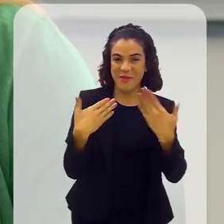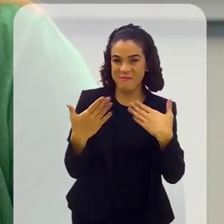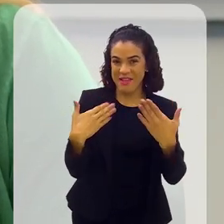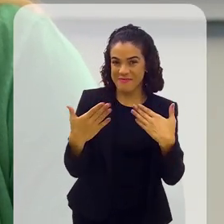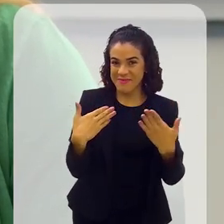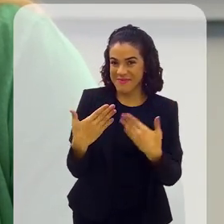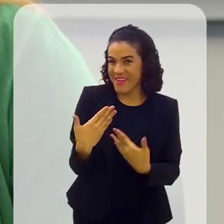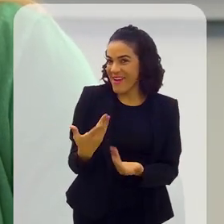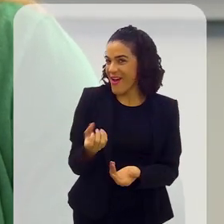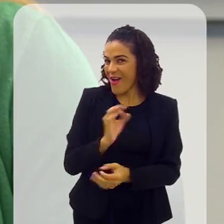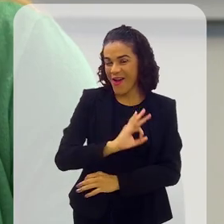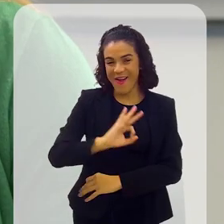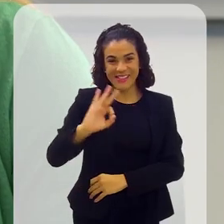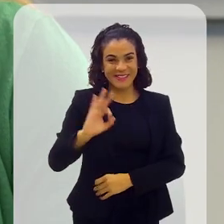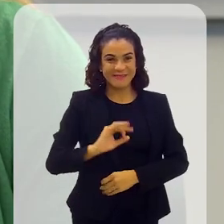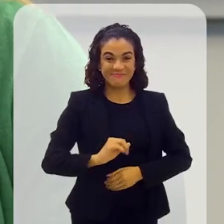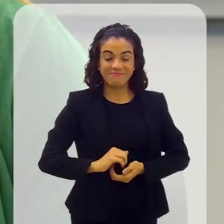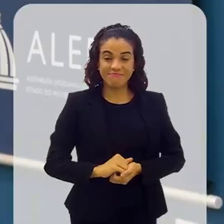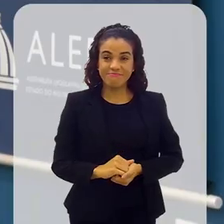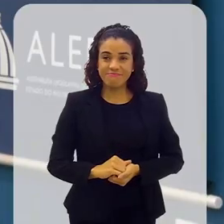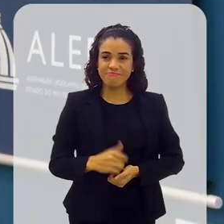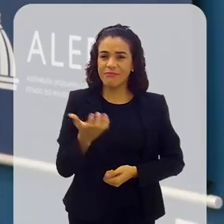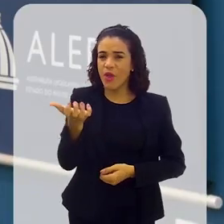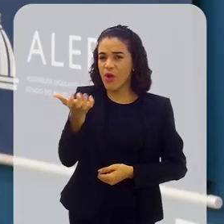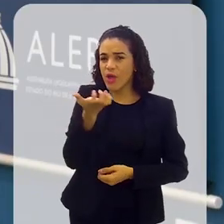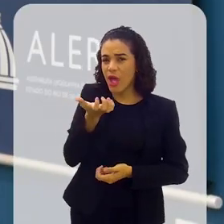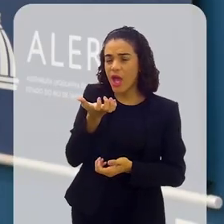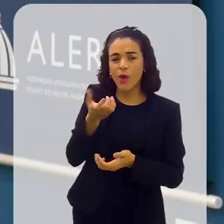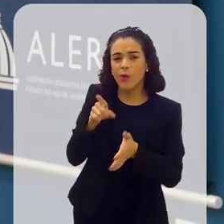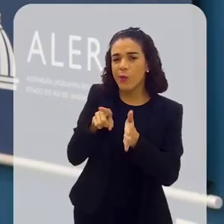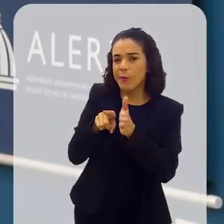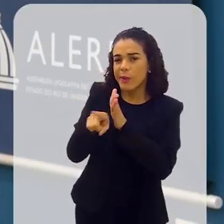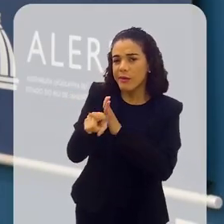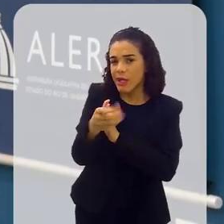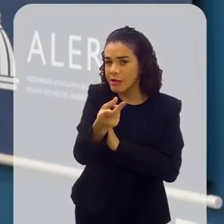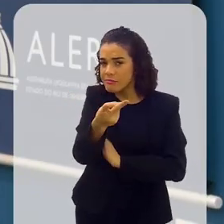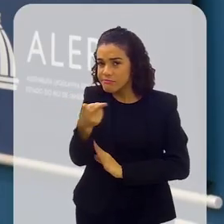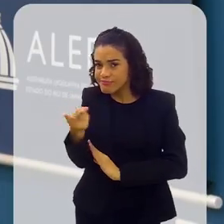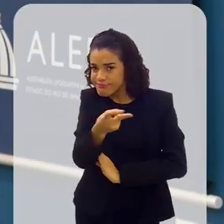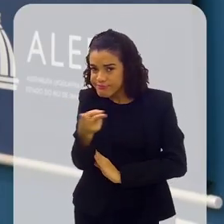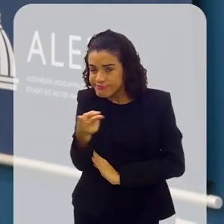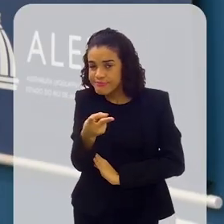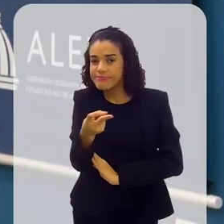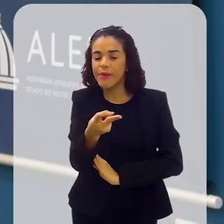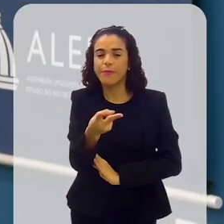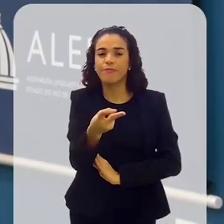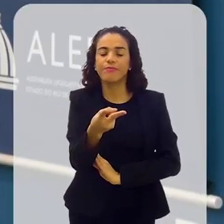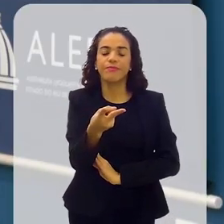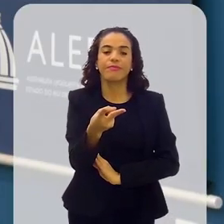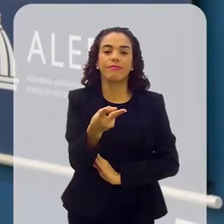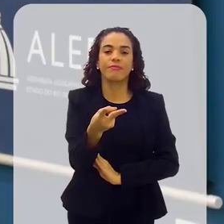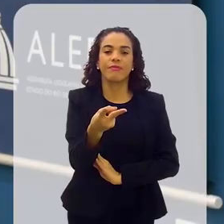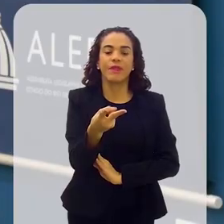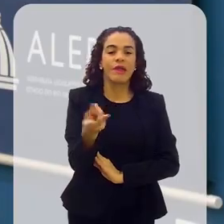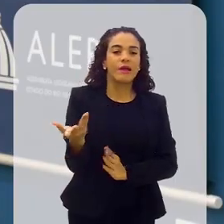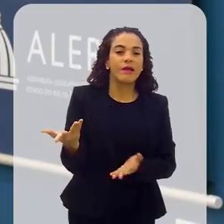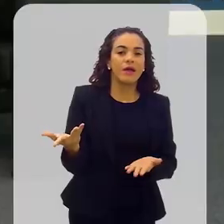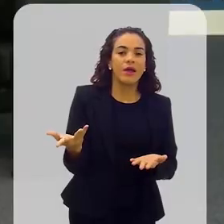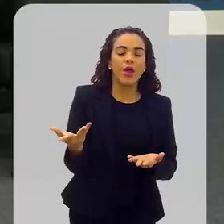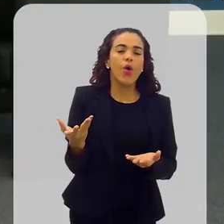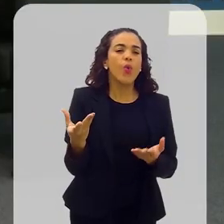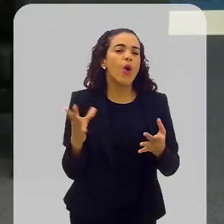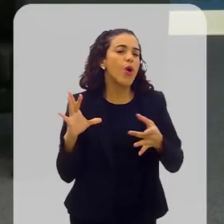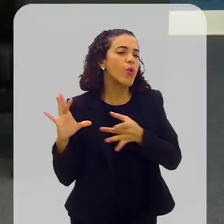-papo tão importante. obrigada. Eu queria já começar perguntando para vocês, no início dessa nossa conversa,